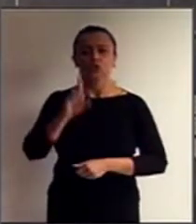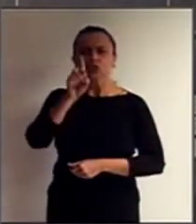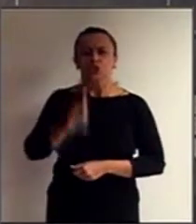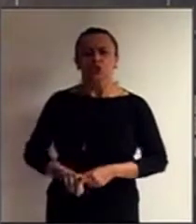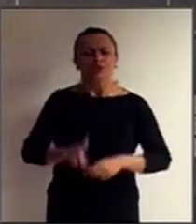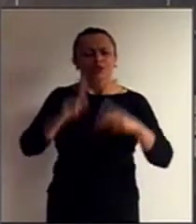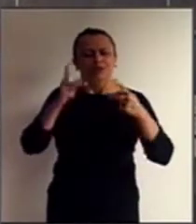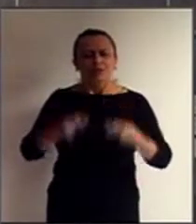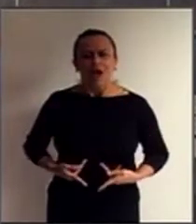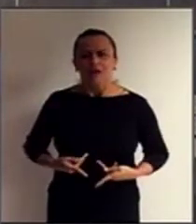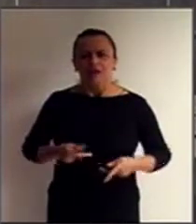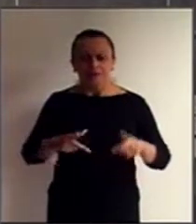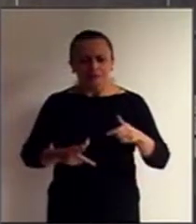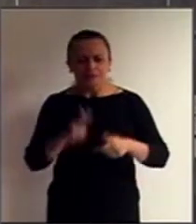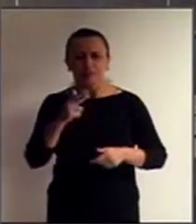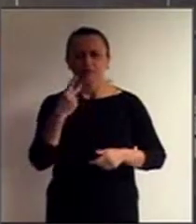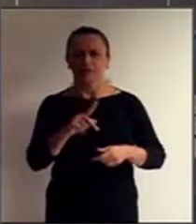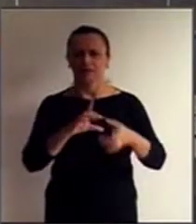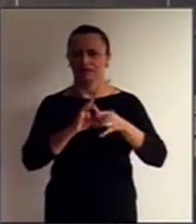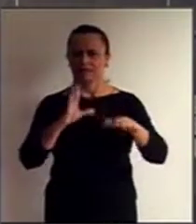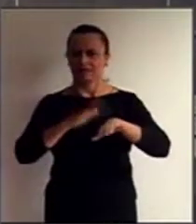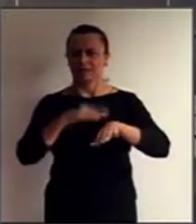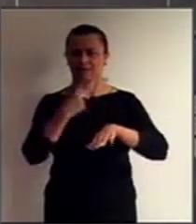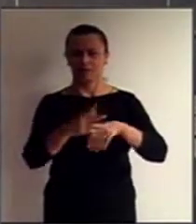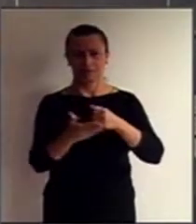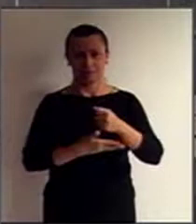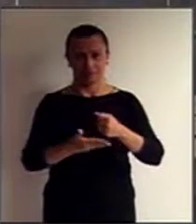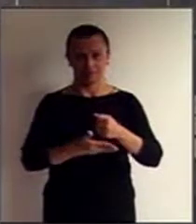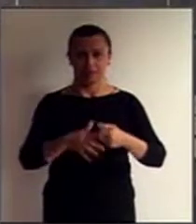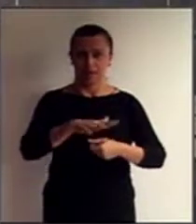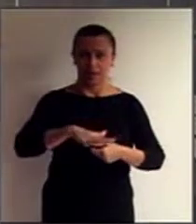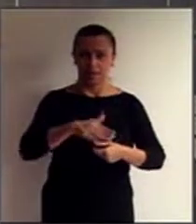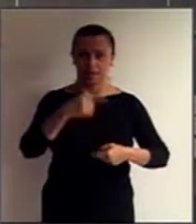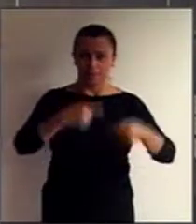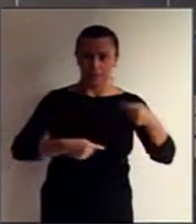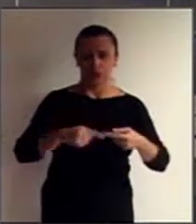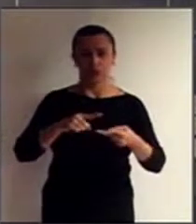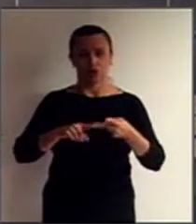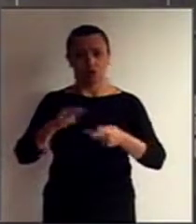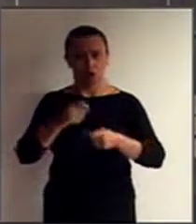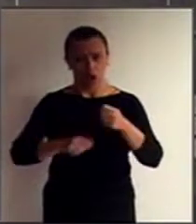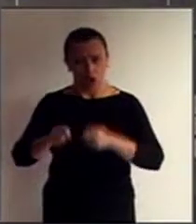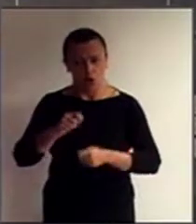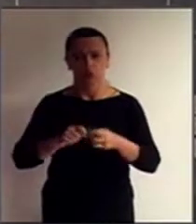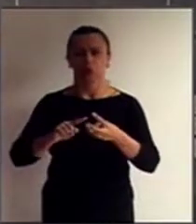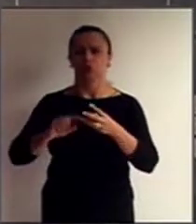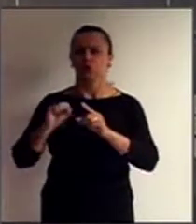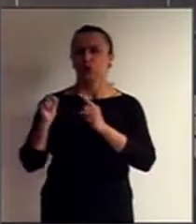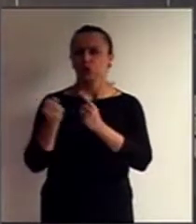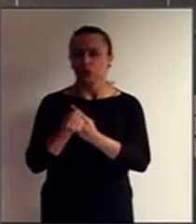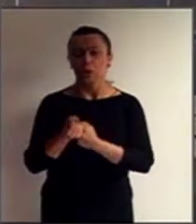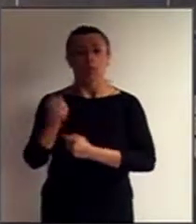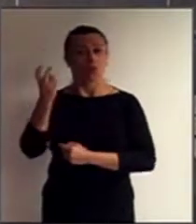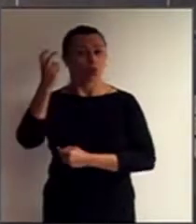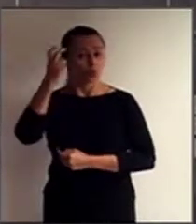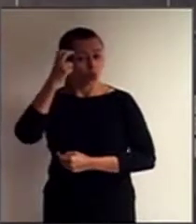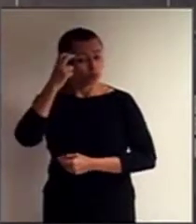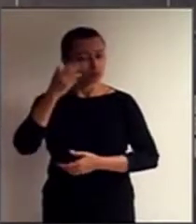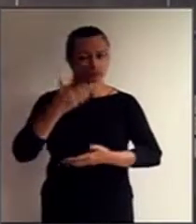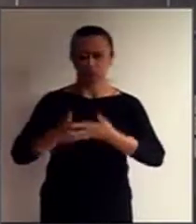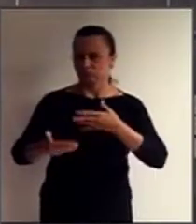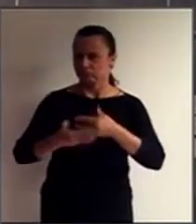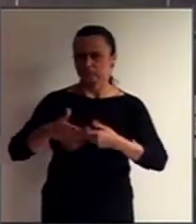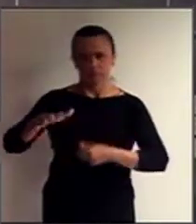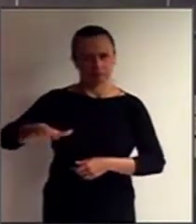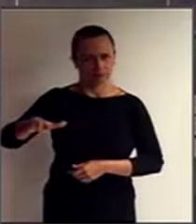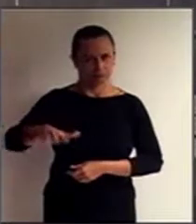humanos e liberdades fundamentais, nos âmbitos políticos, econômico, social, cultural ou qualquer outro.